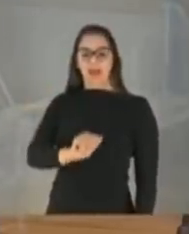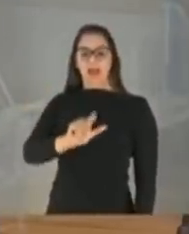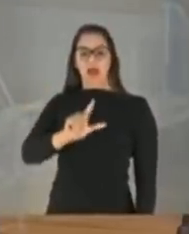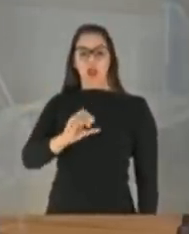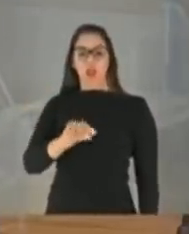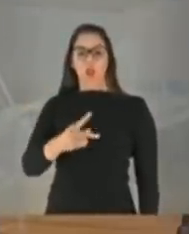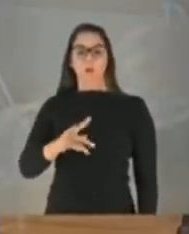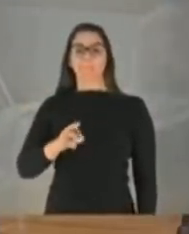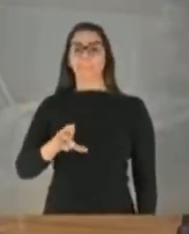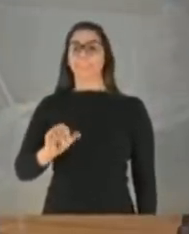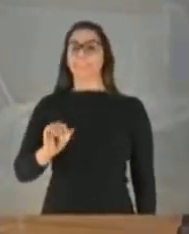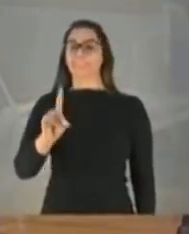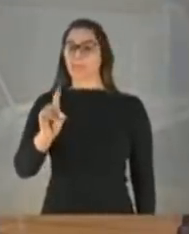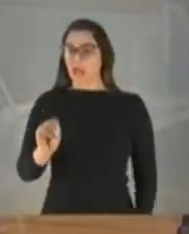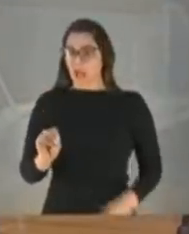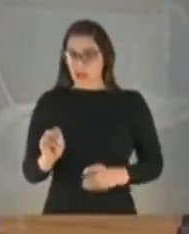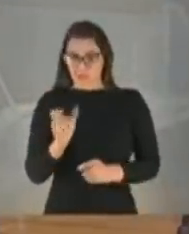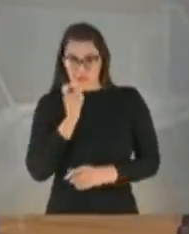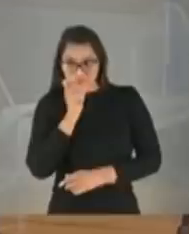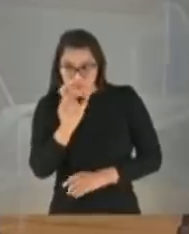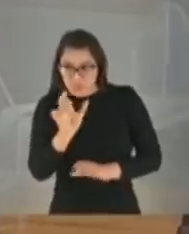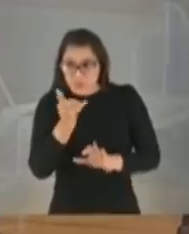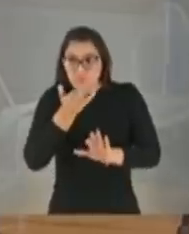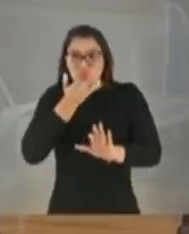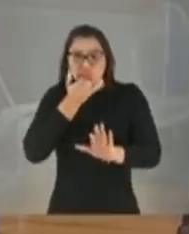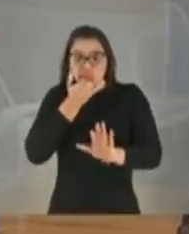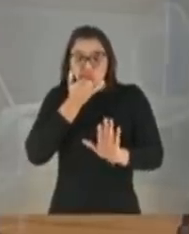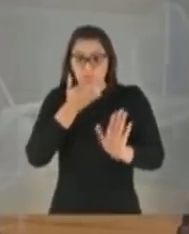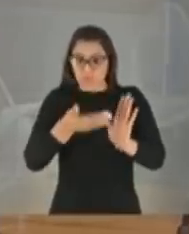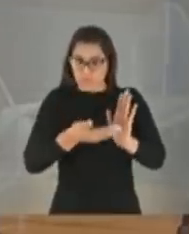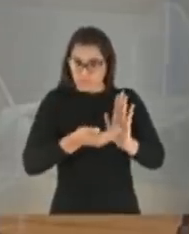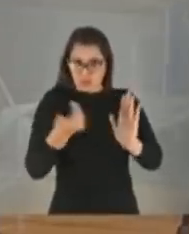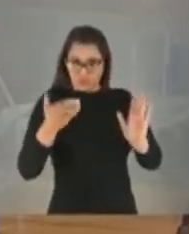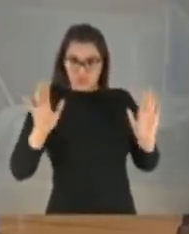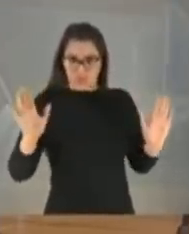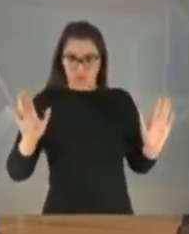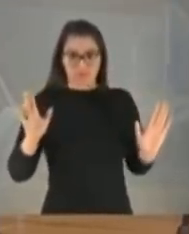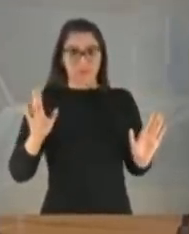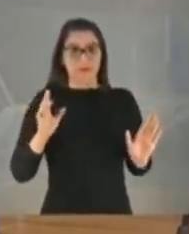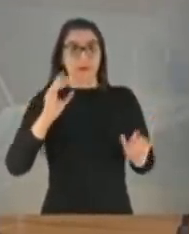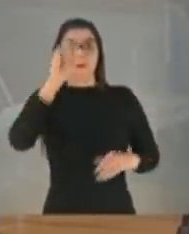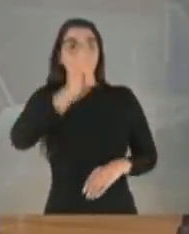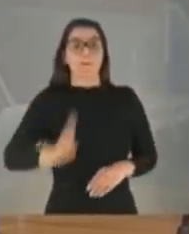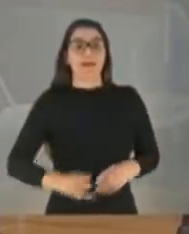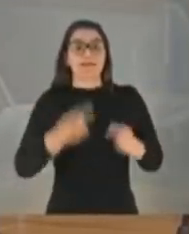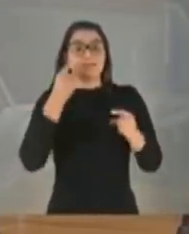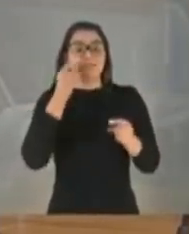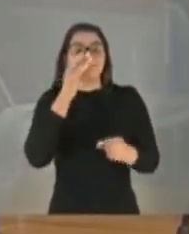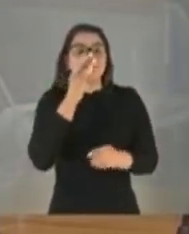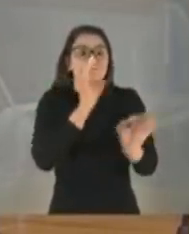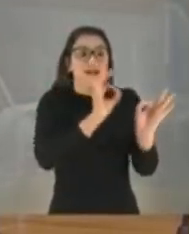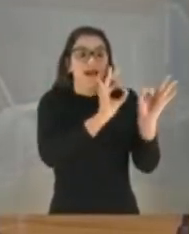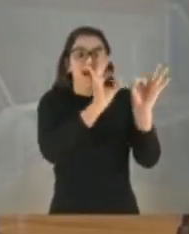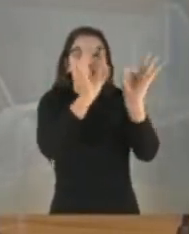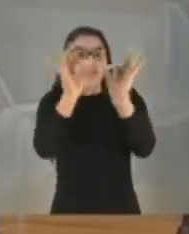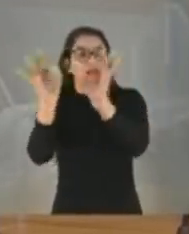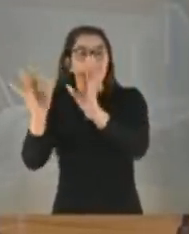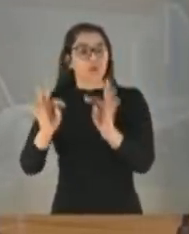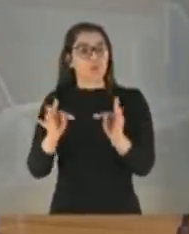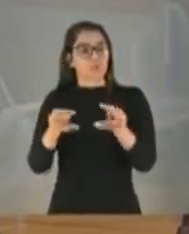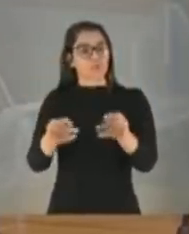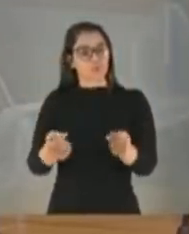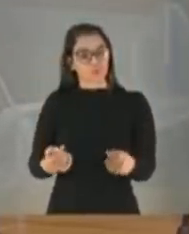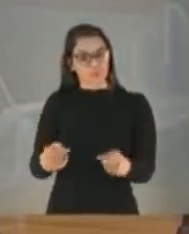problema. Se se ofenderam com aloprado, eu retiro. Não precisa de retirar, não. o Brasil está acompanhando essa sessão. Está acompanhando, está acompanhando a vossa